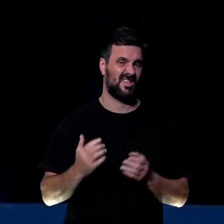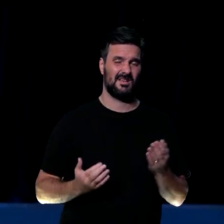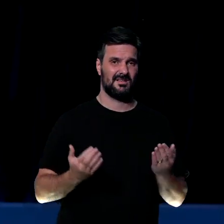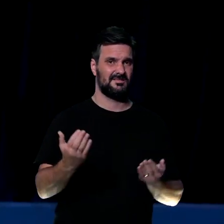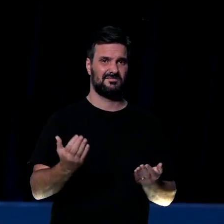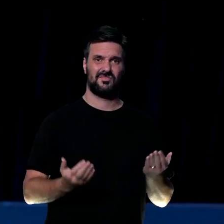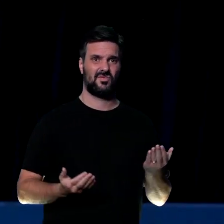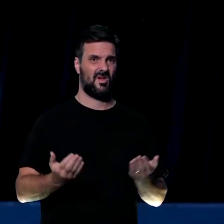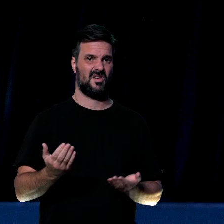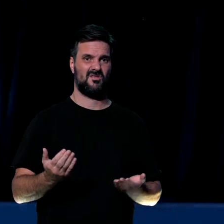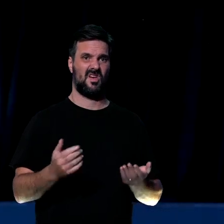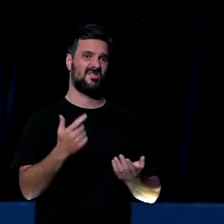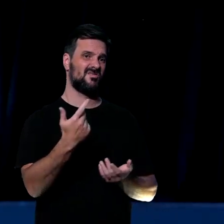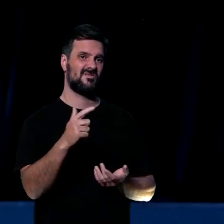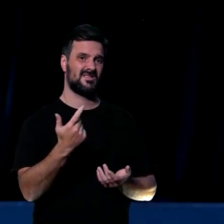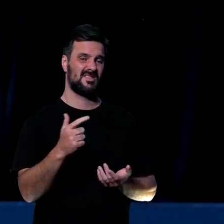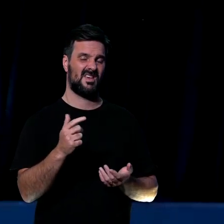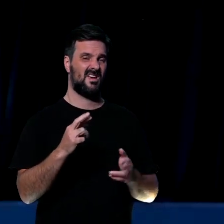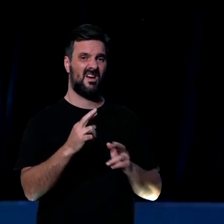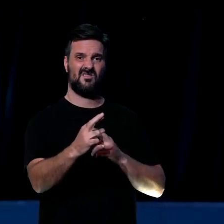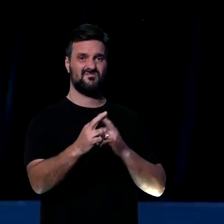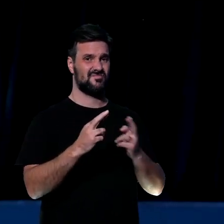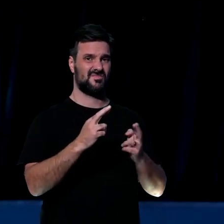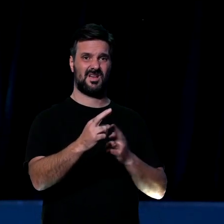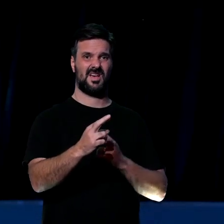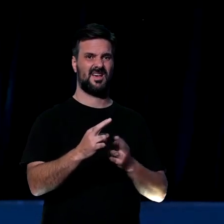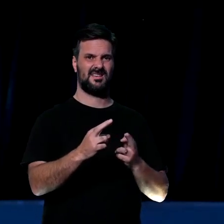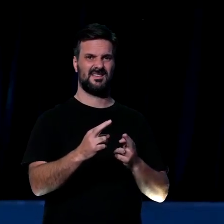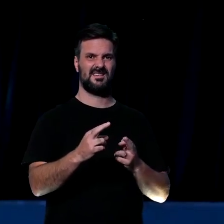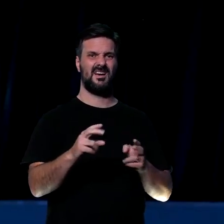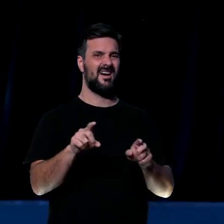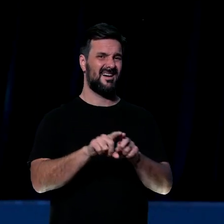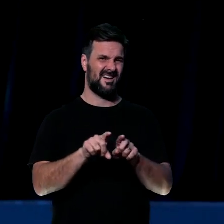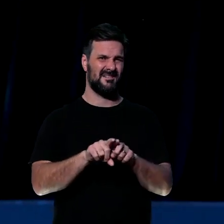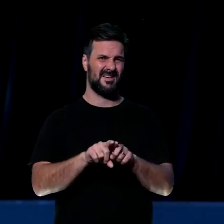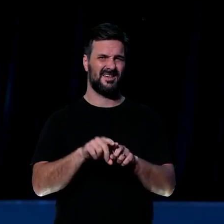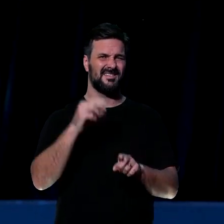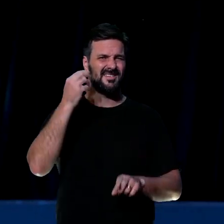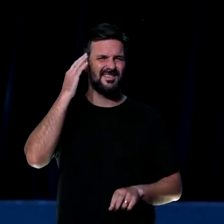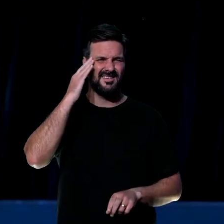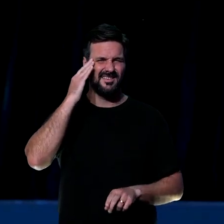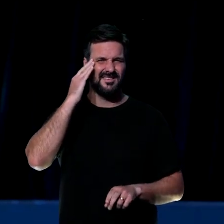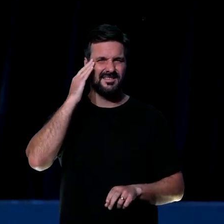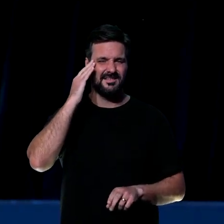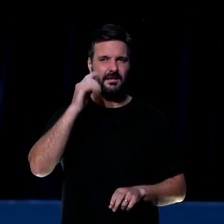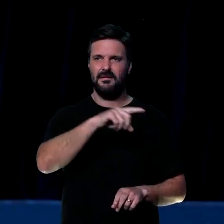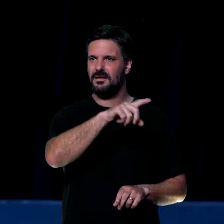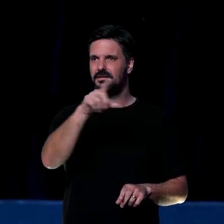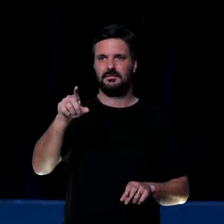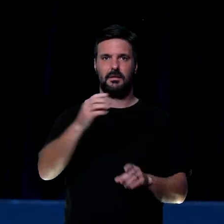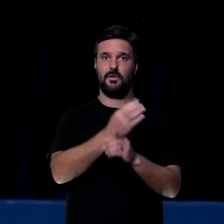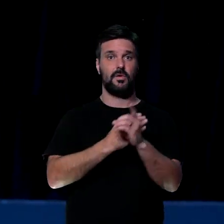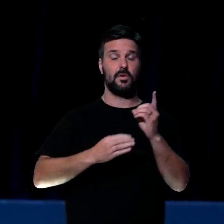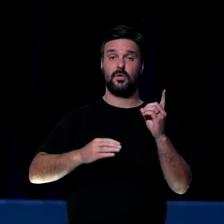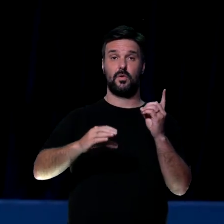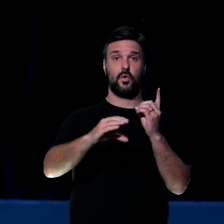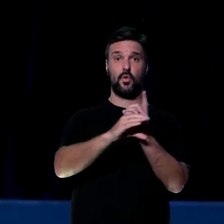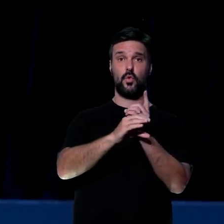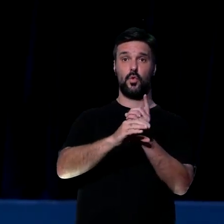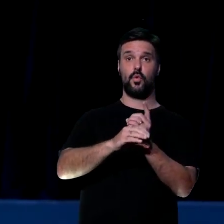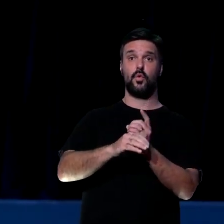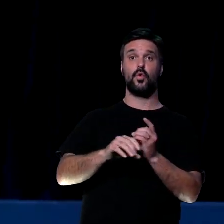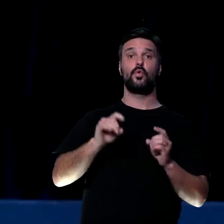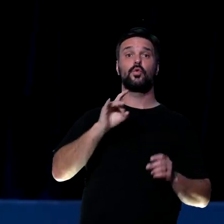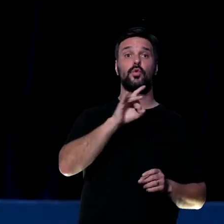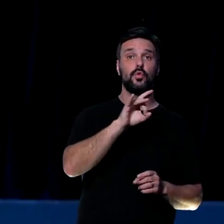tem relacionamentos na igreja. Porque vir, sentar e participar de um culto, cultuar a Deus, não te liga a ninguém. A gente não